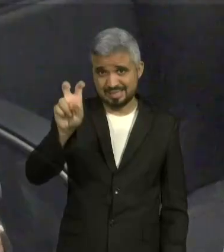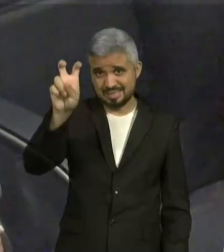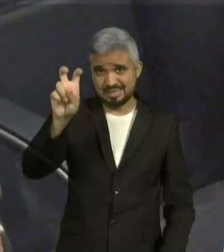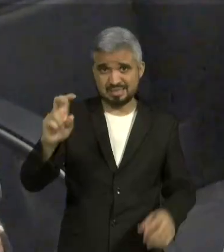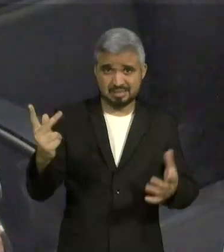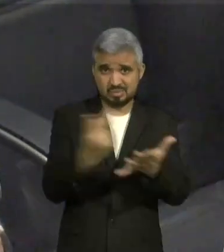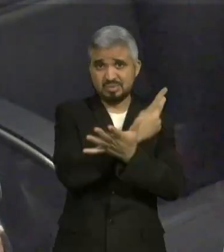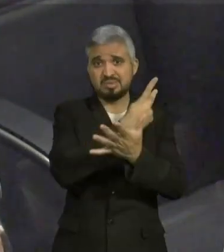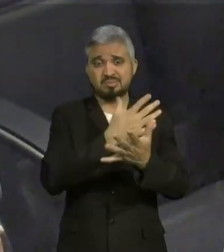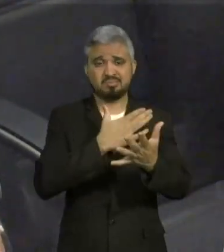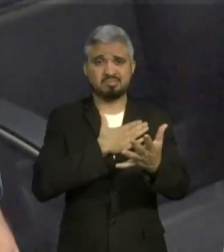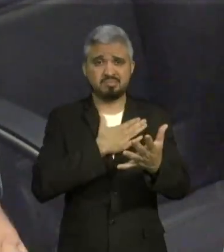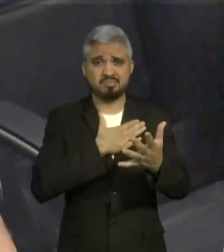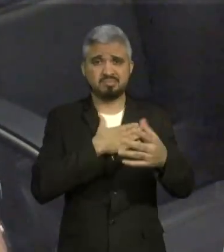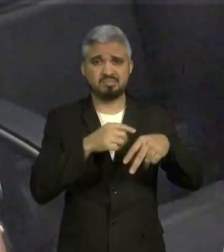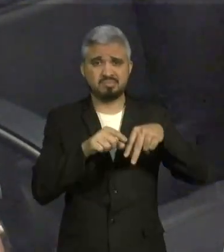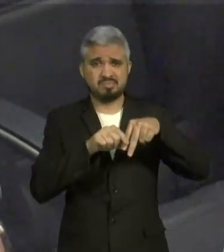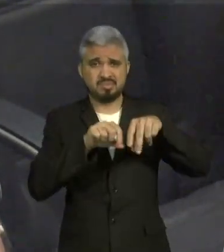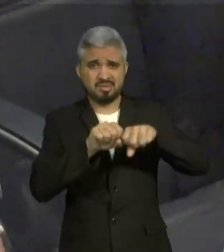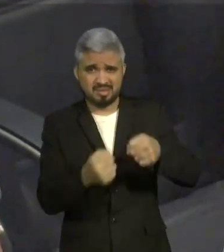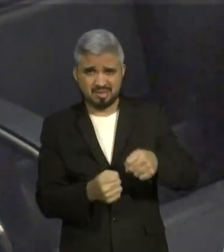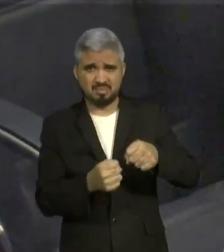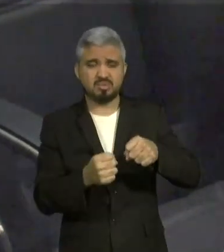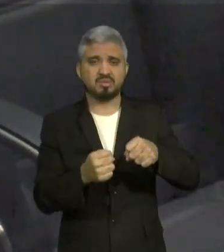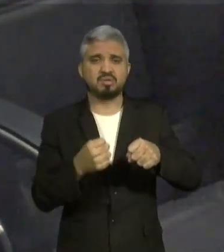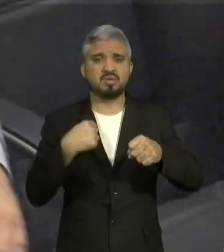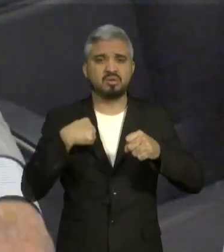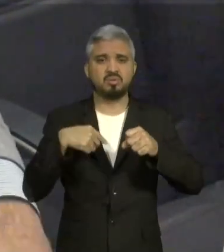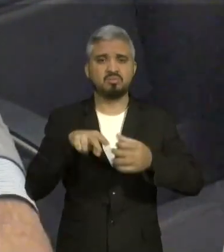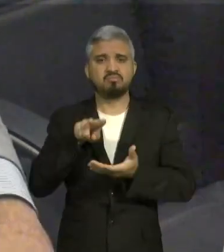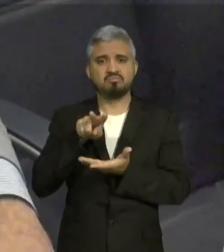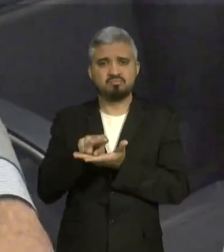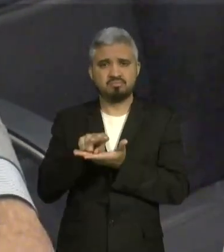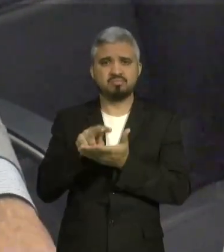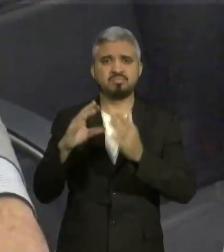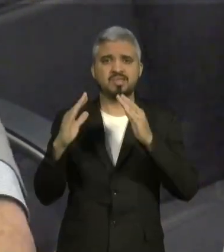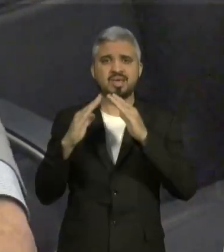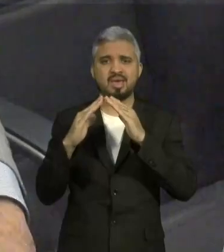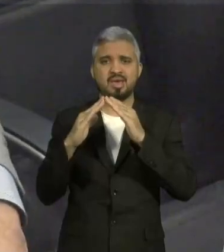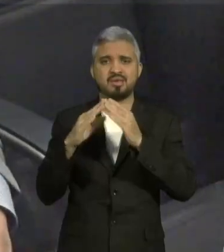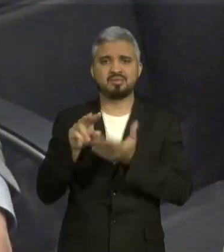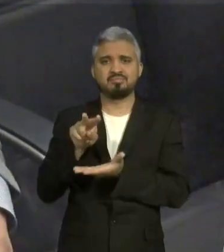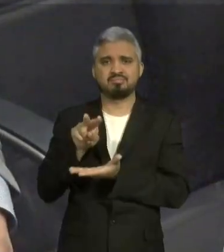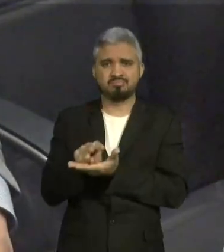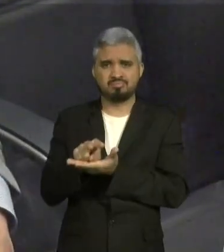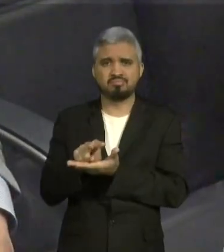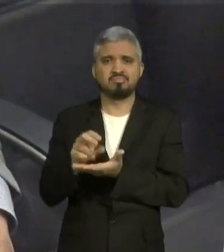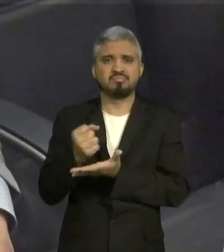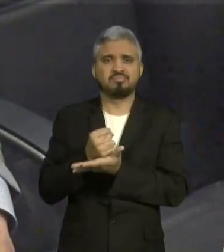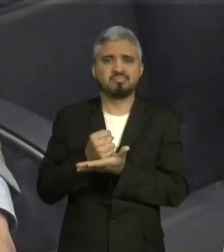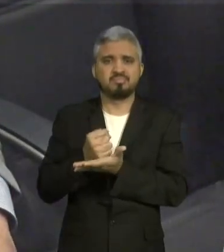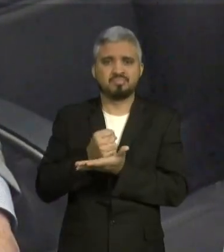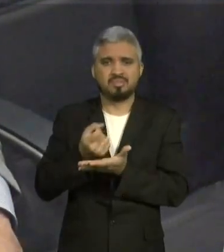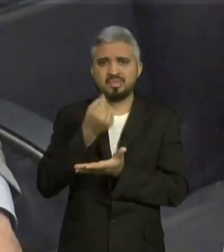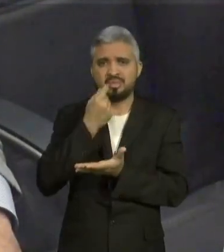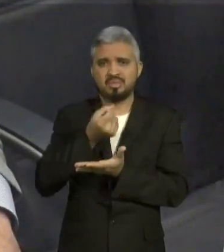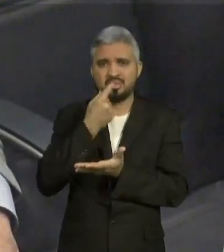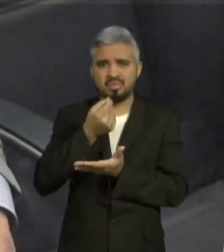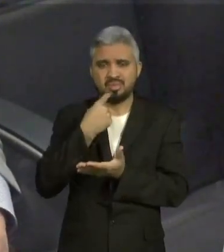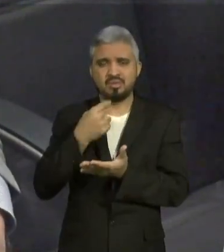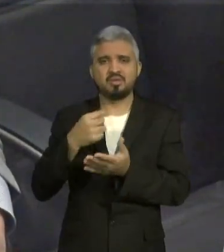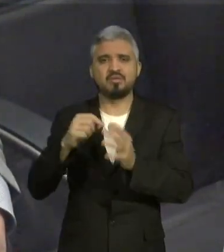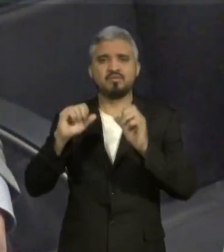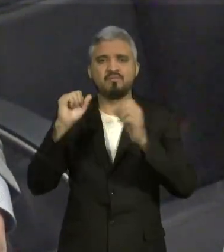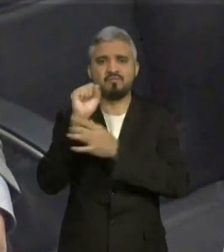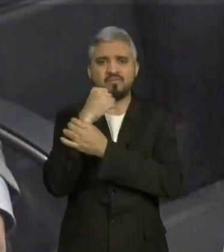Fiquei em casa, deitado o tempo todo, fazendo medicação, fisioterapia, para melhorar. E